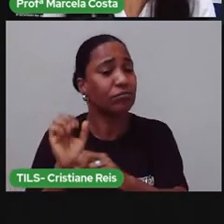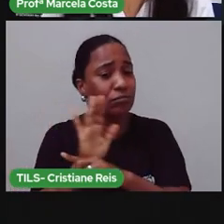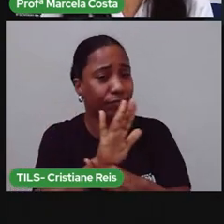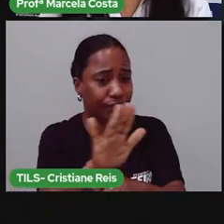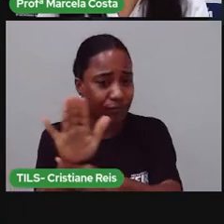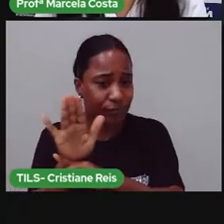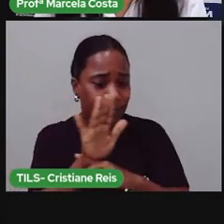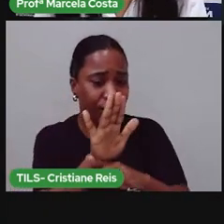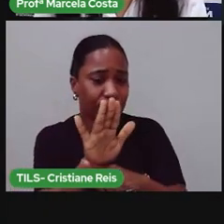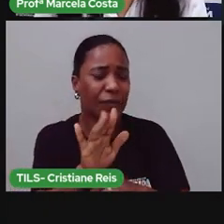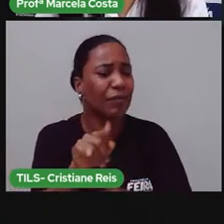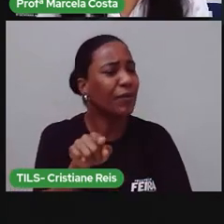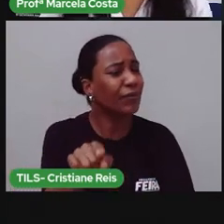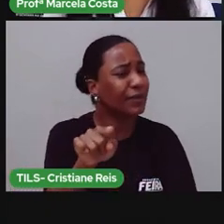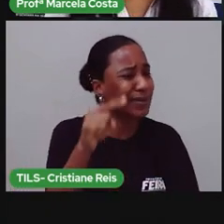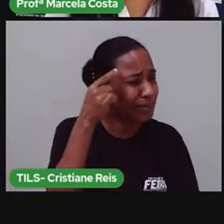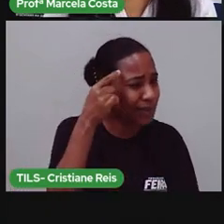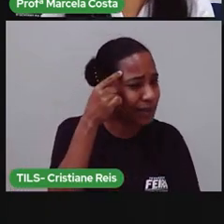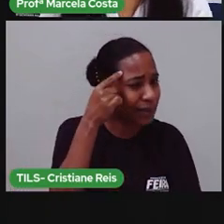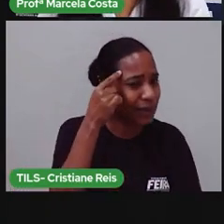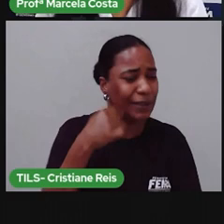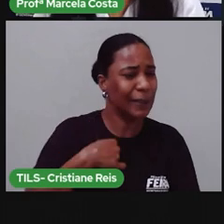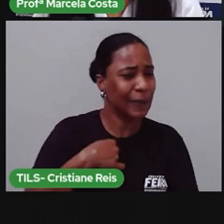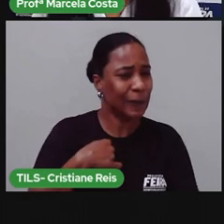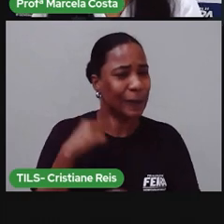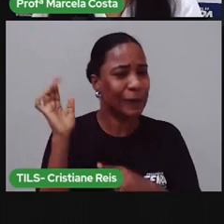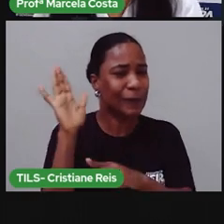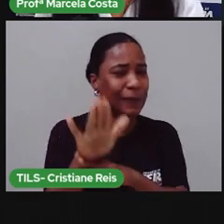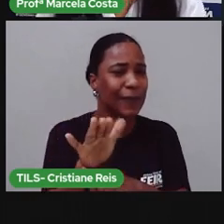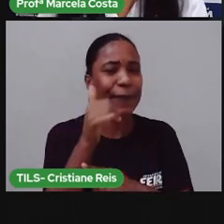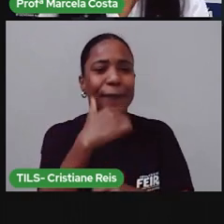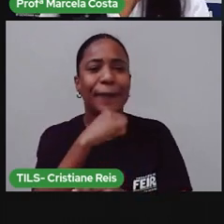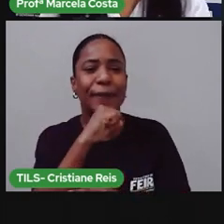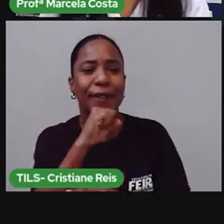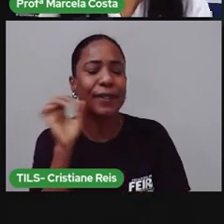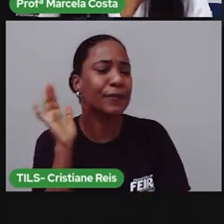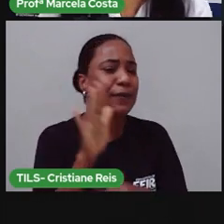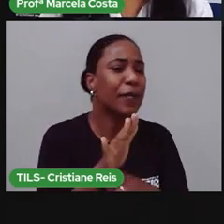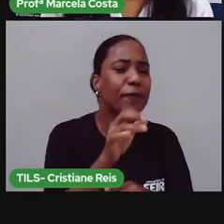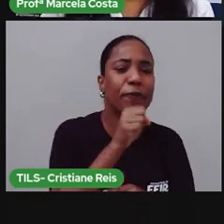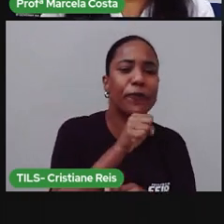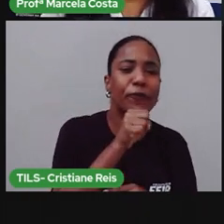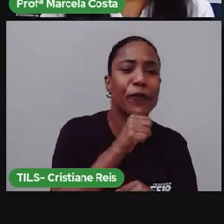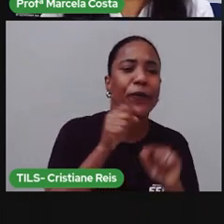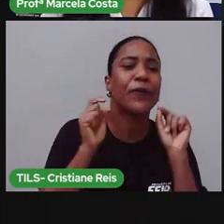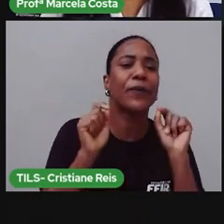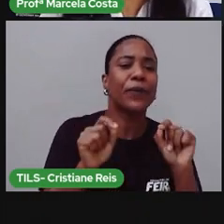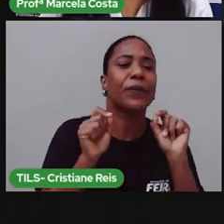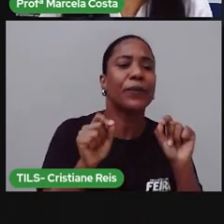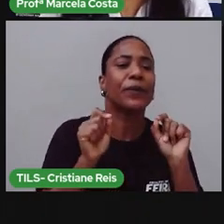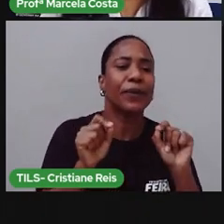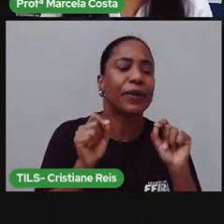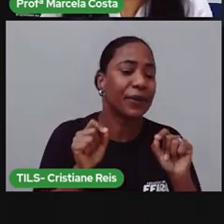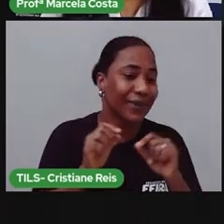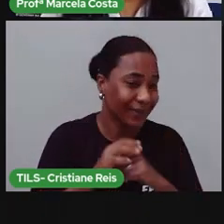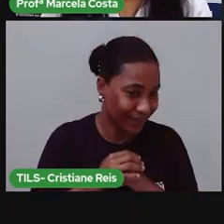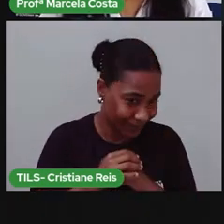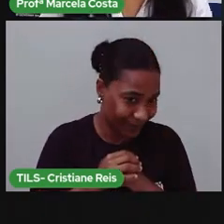ajudar a sua mãe, o seu pai, a sua avó? O é que você pode fazer, se